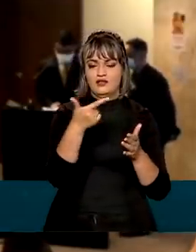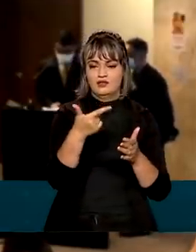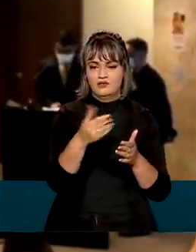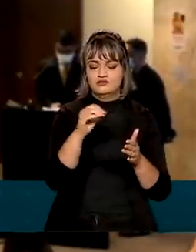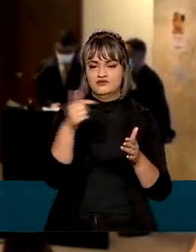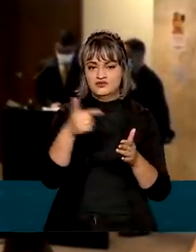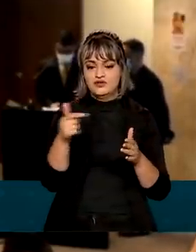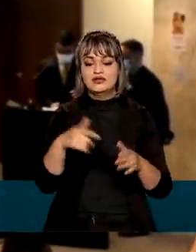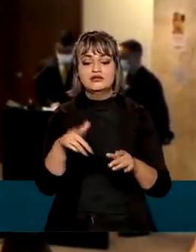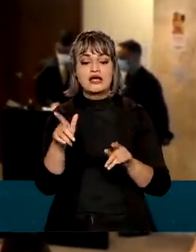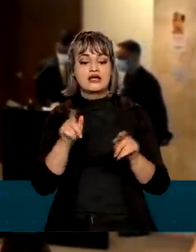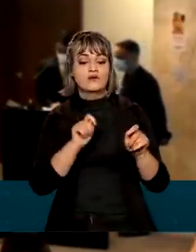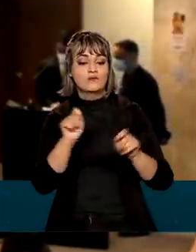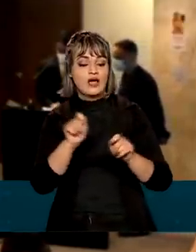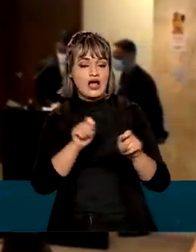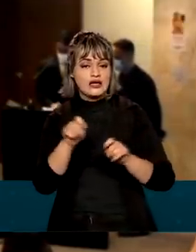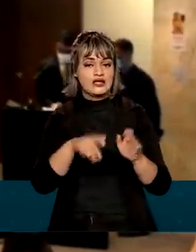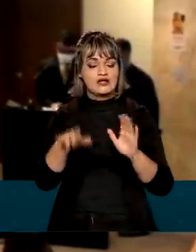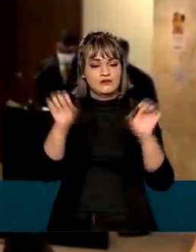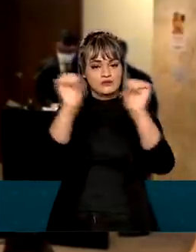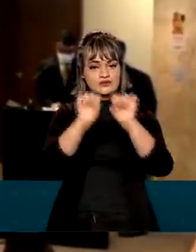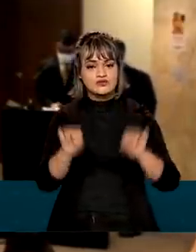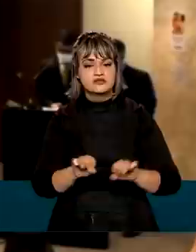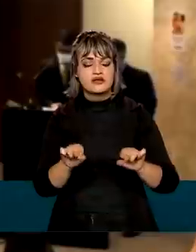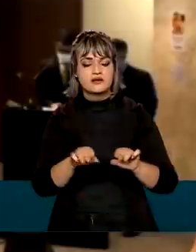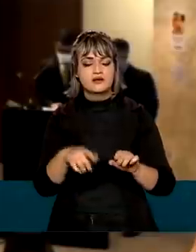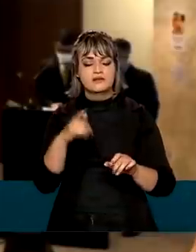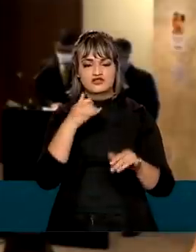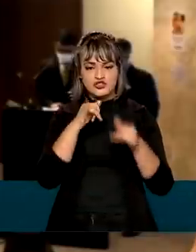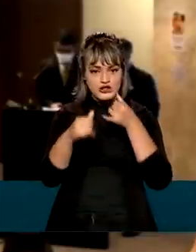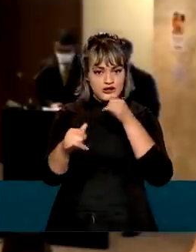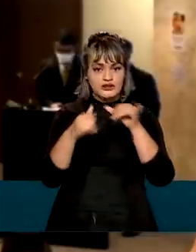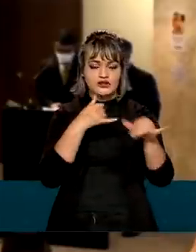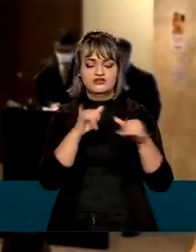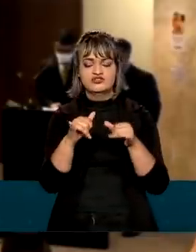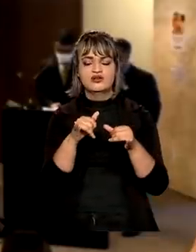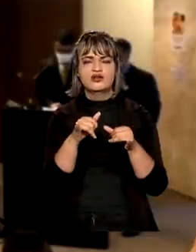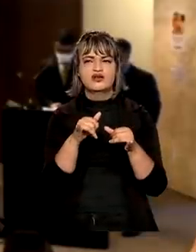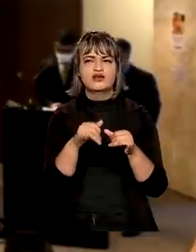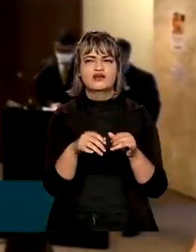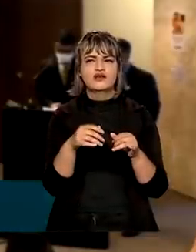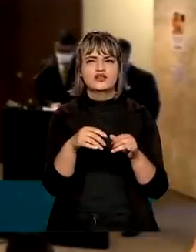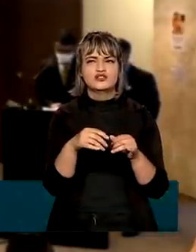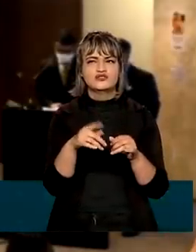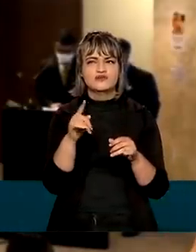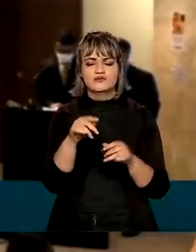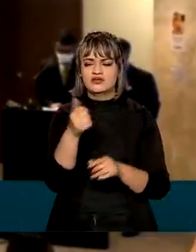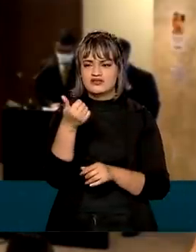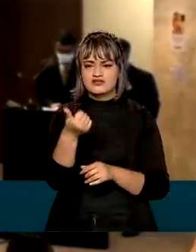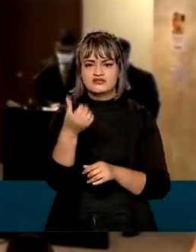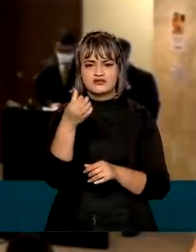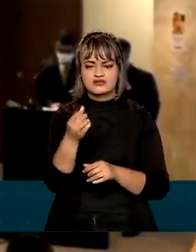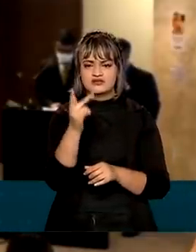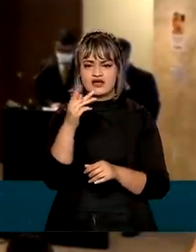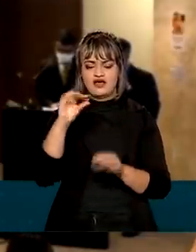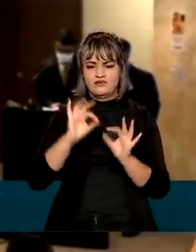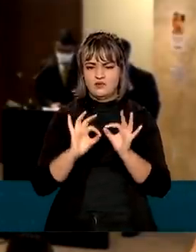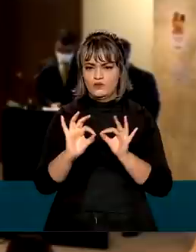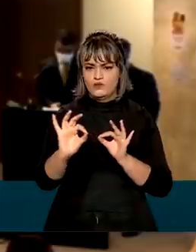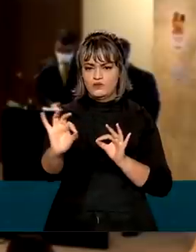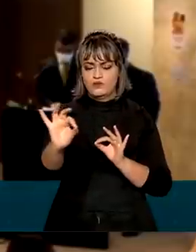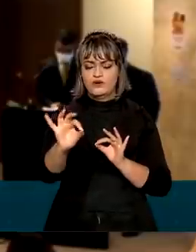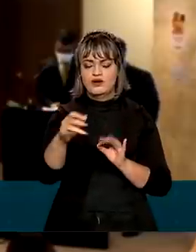agregar ao sistema de transmissão de energia 16 mil quilômetros de linha de transmissão.